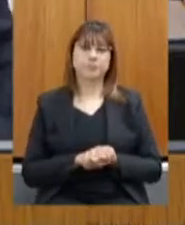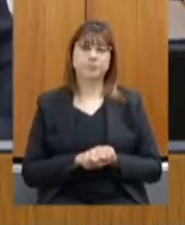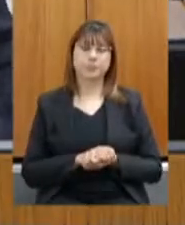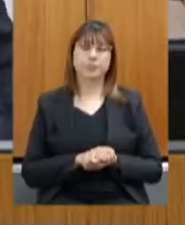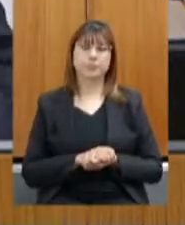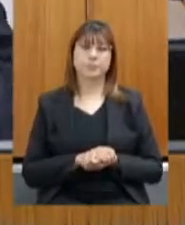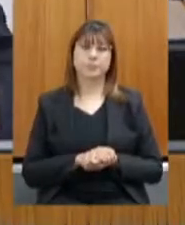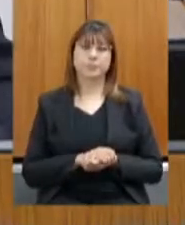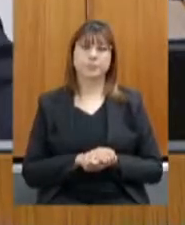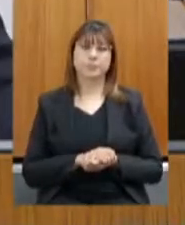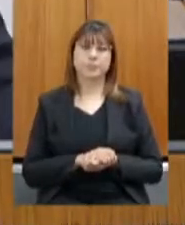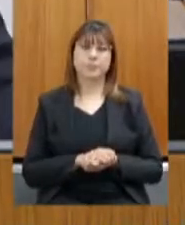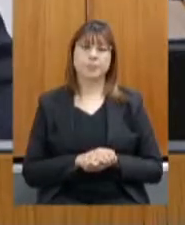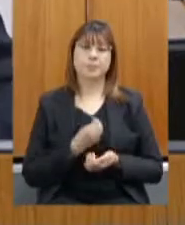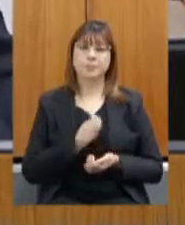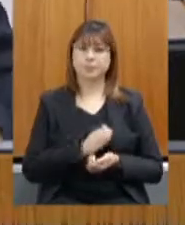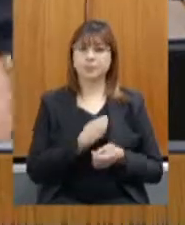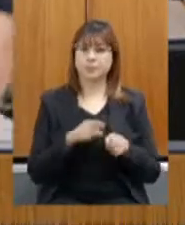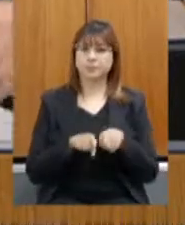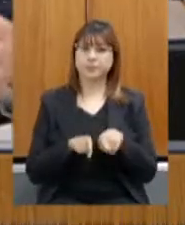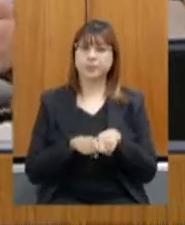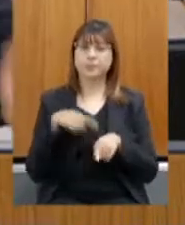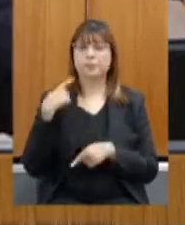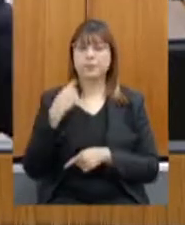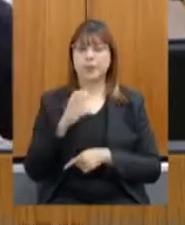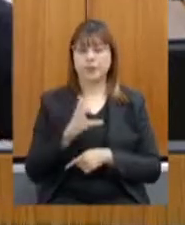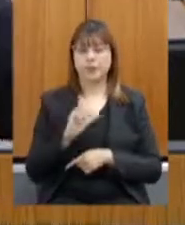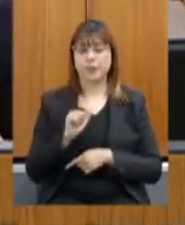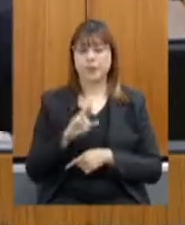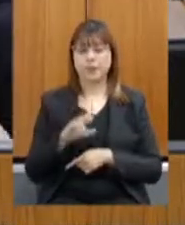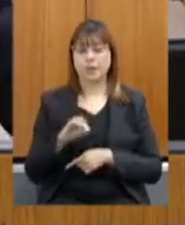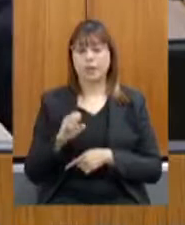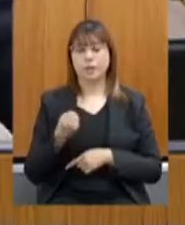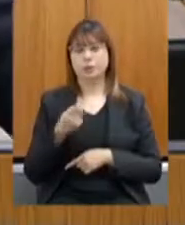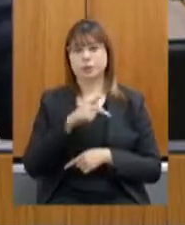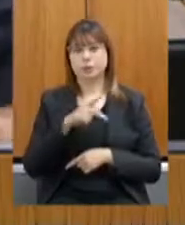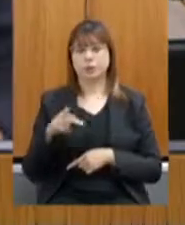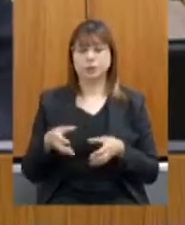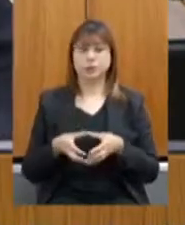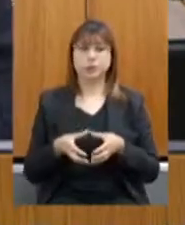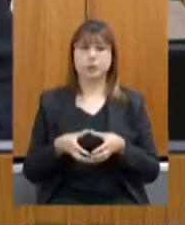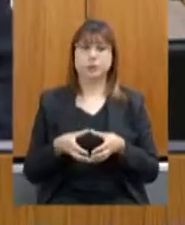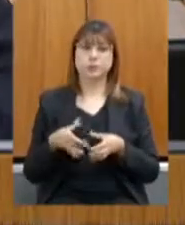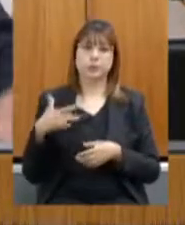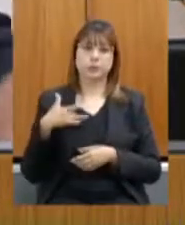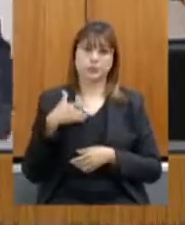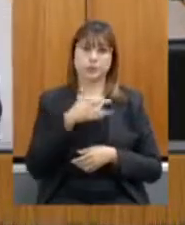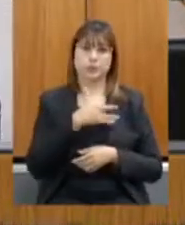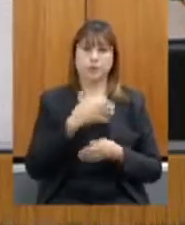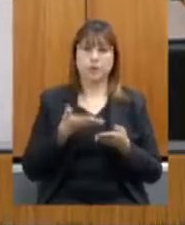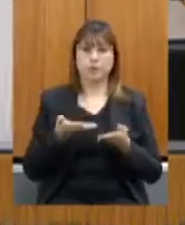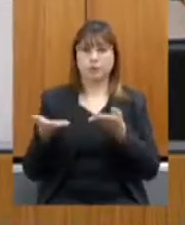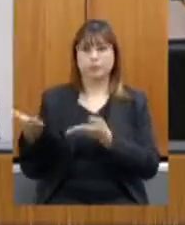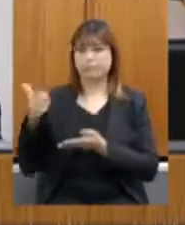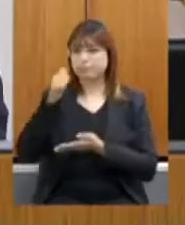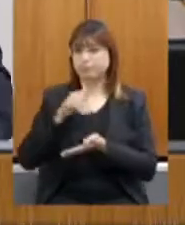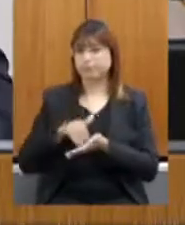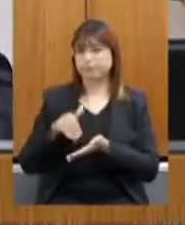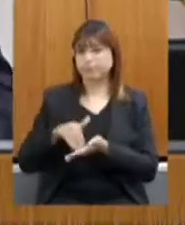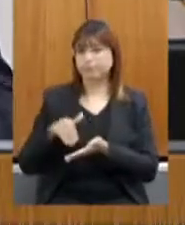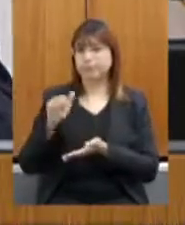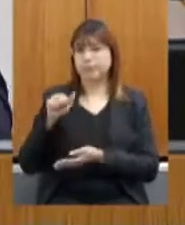presença também do deputado Carlos Pimenta presidente da comissão de saúde com a palavra secretária